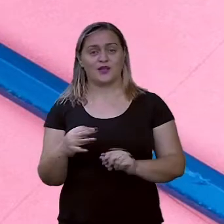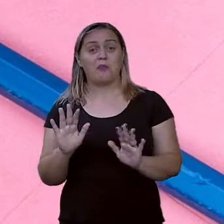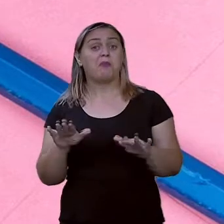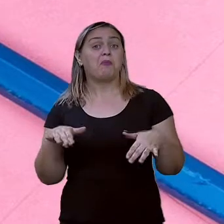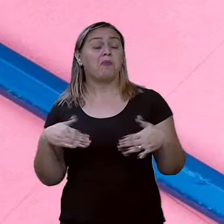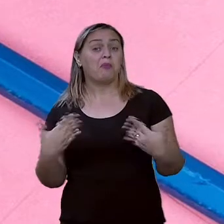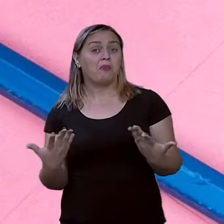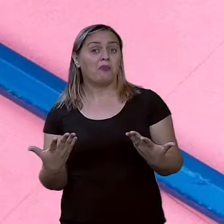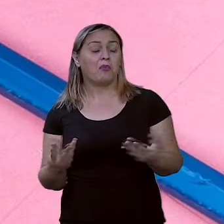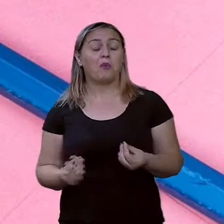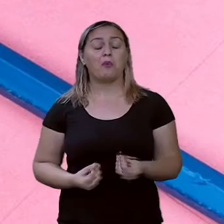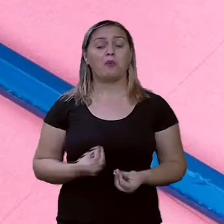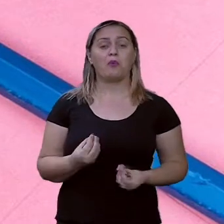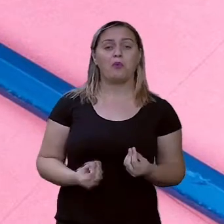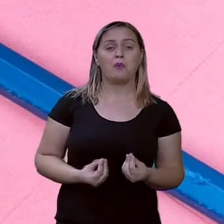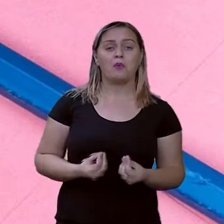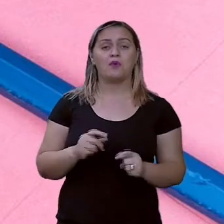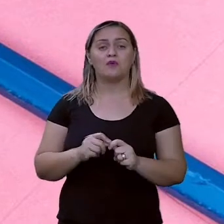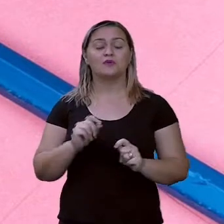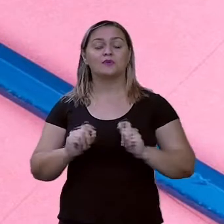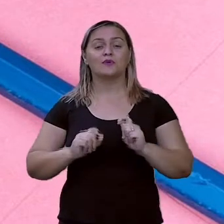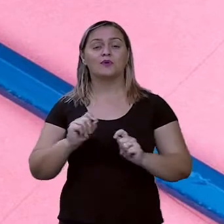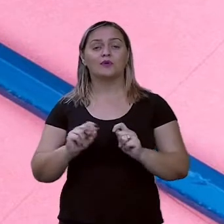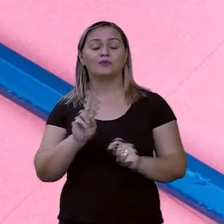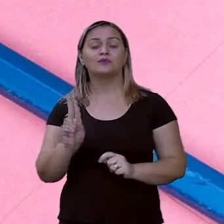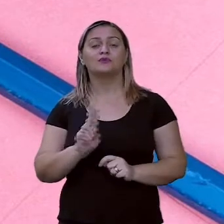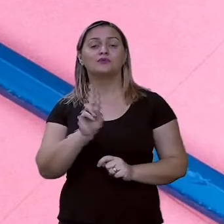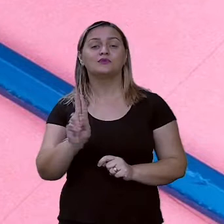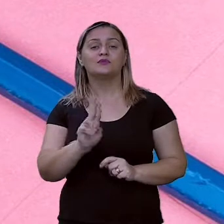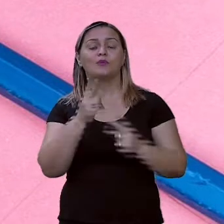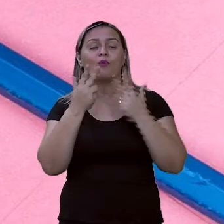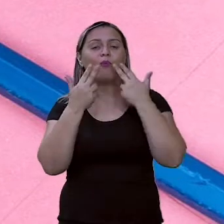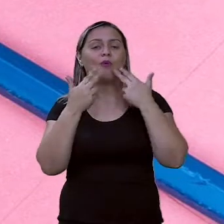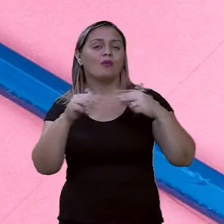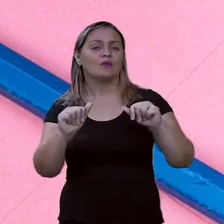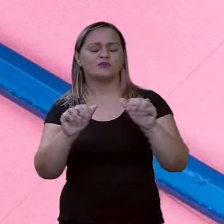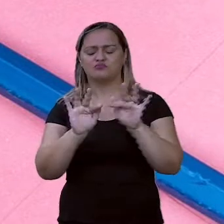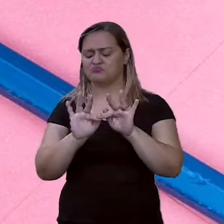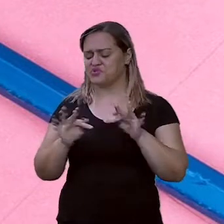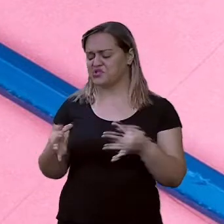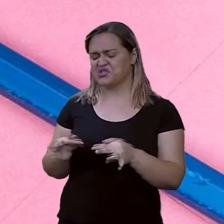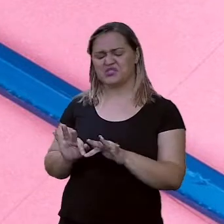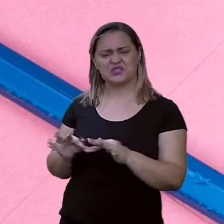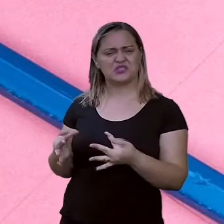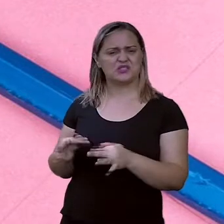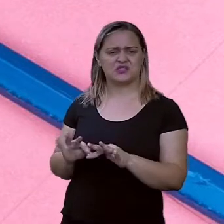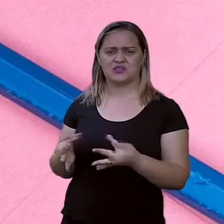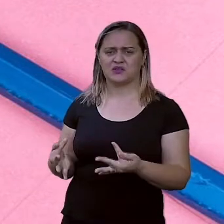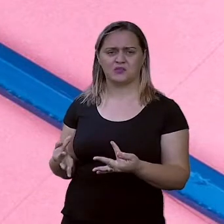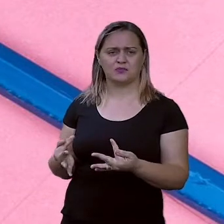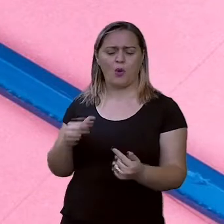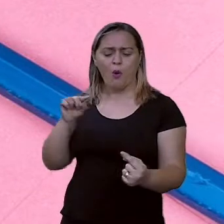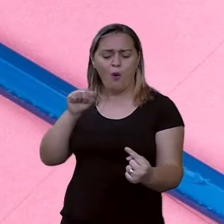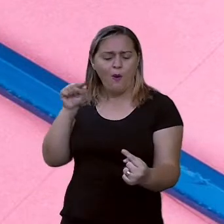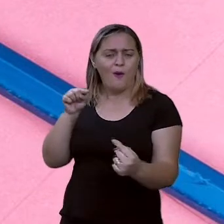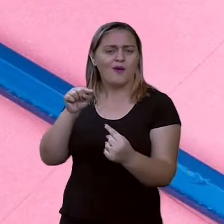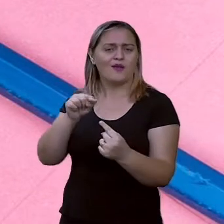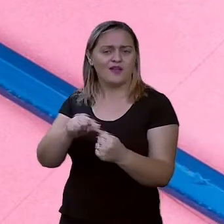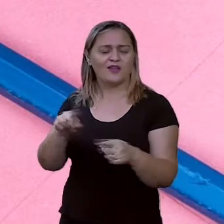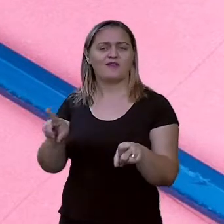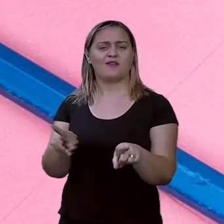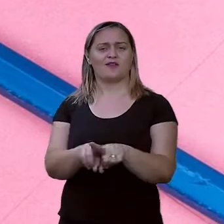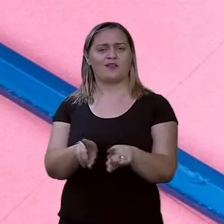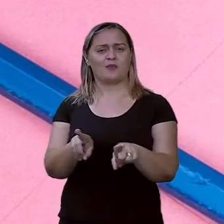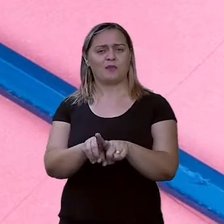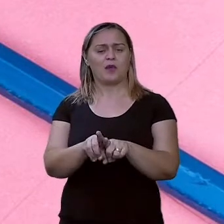mais pessoas é utilizando o quê? Uma linguagem simples e objetiva para que você convença cada